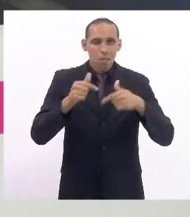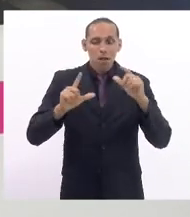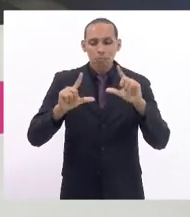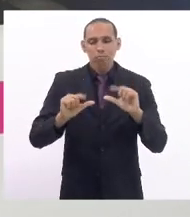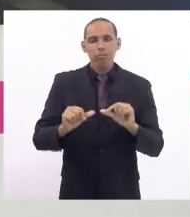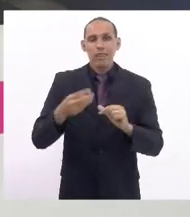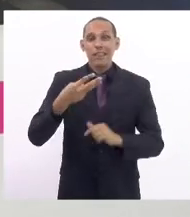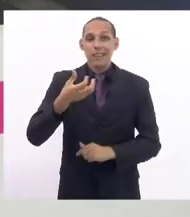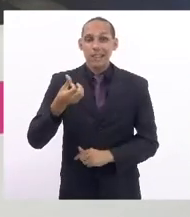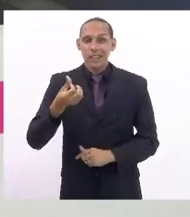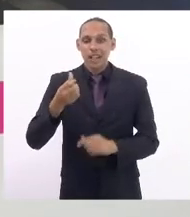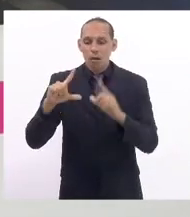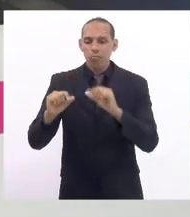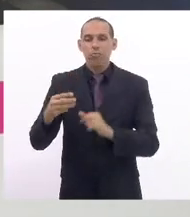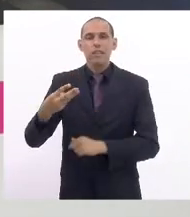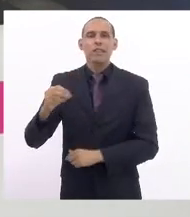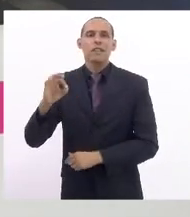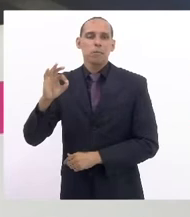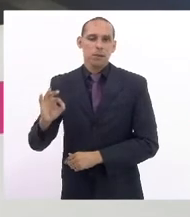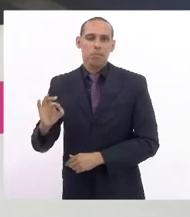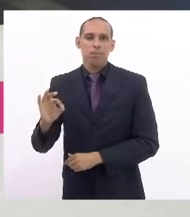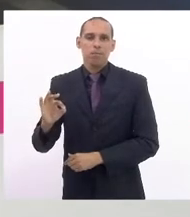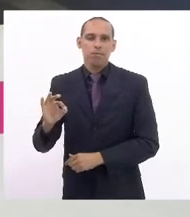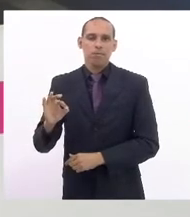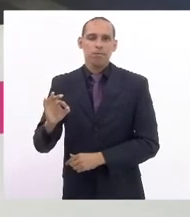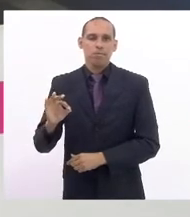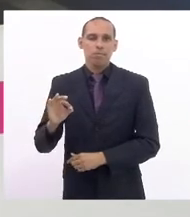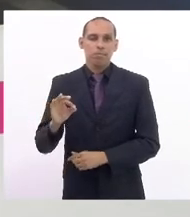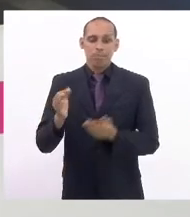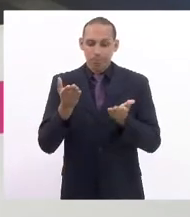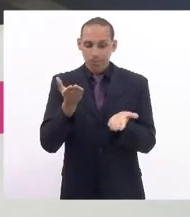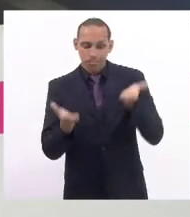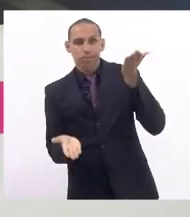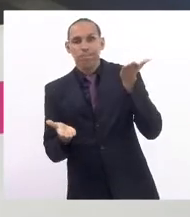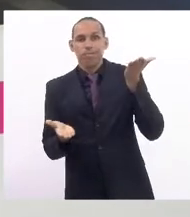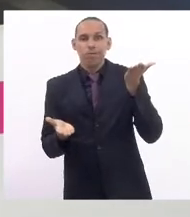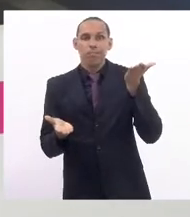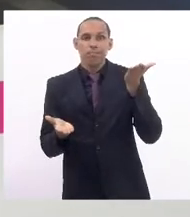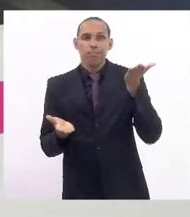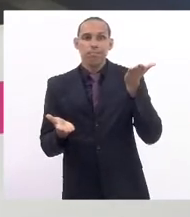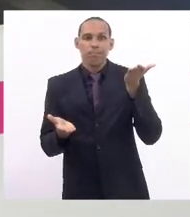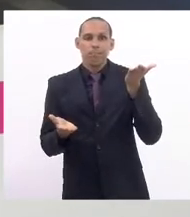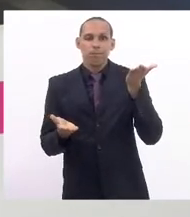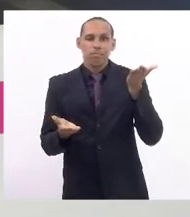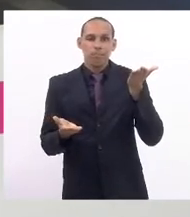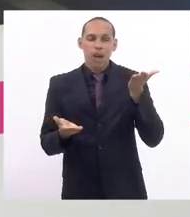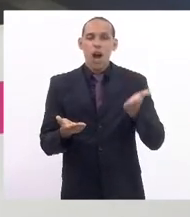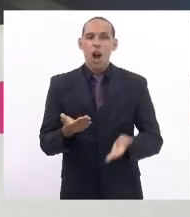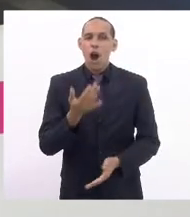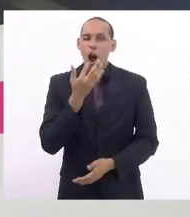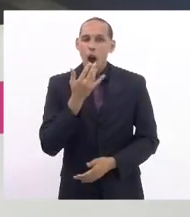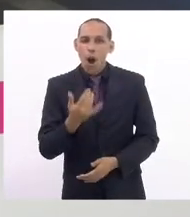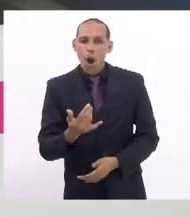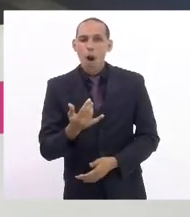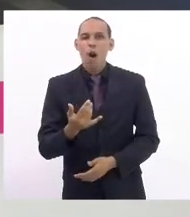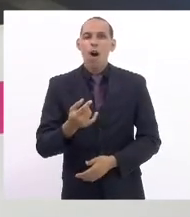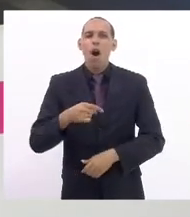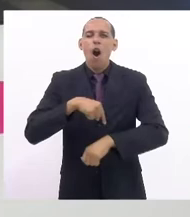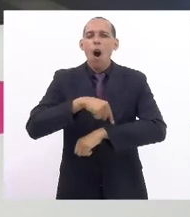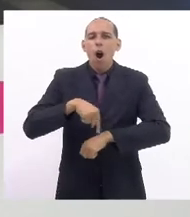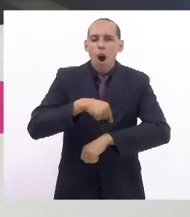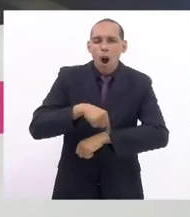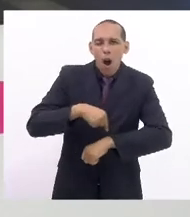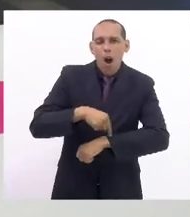de 36% para 30% a desigualdade de cor por rendimento por hora em